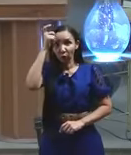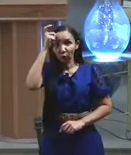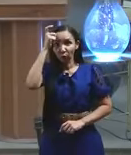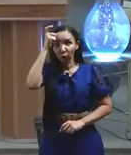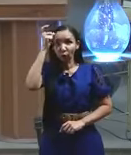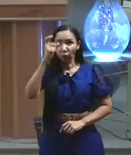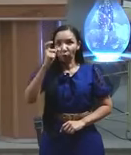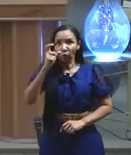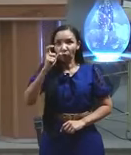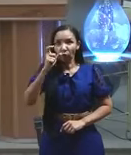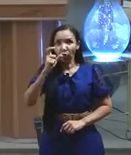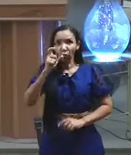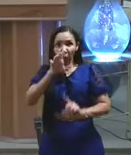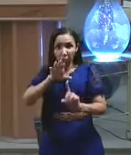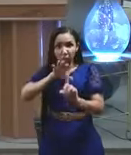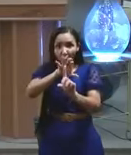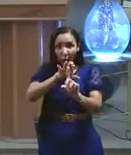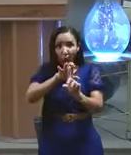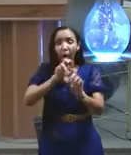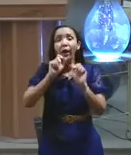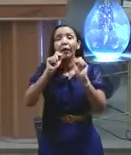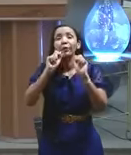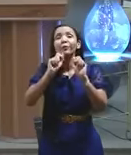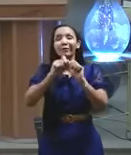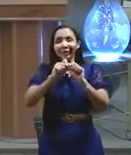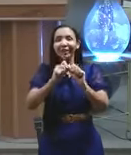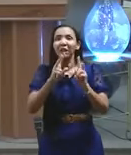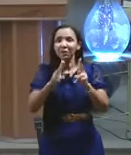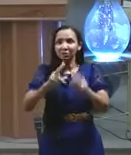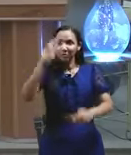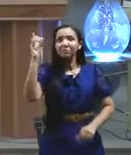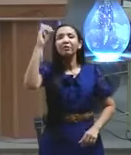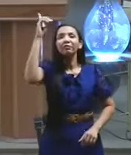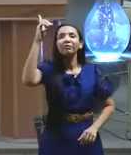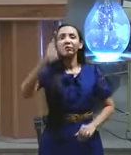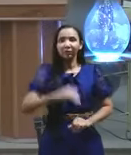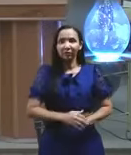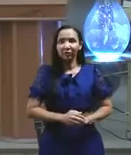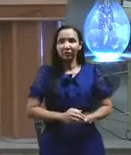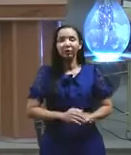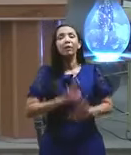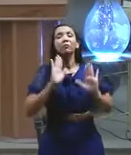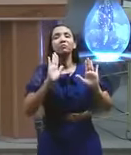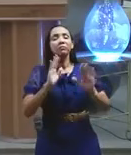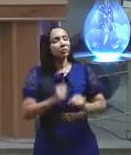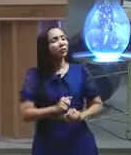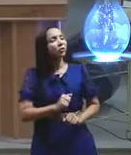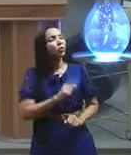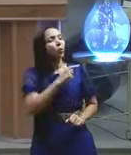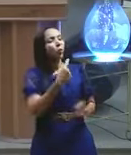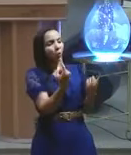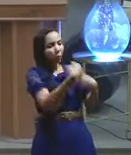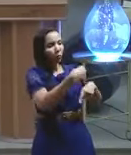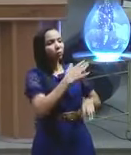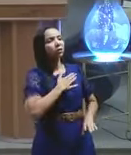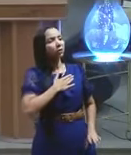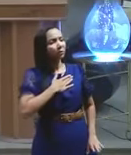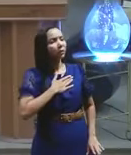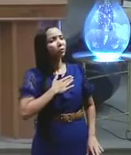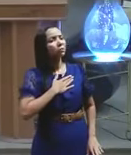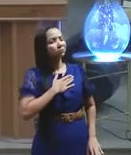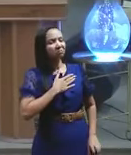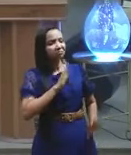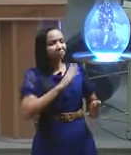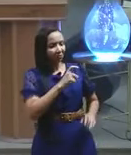pode vir a mim com escudo, com espada, com lança, experiência de guerra, mas eu vou contra ti. É no nome do Senhor